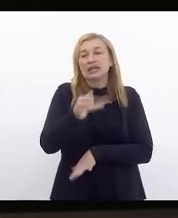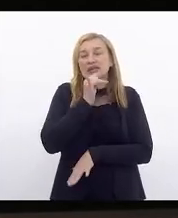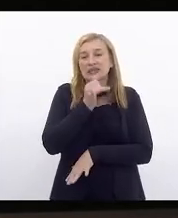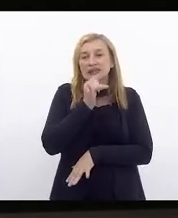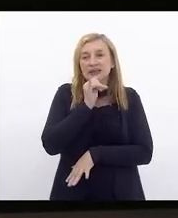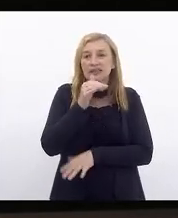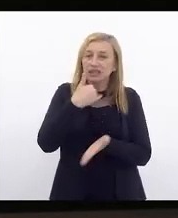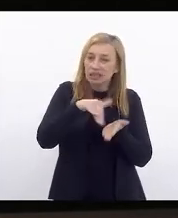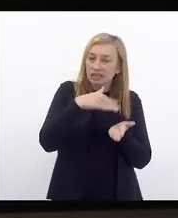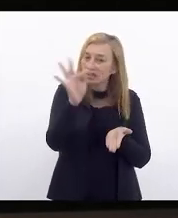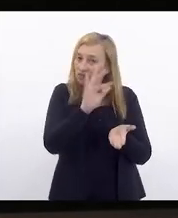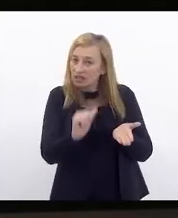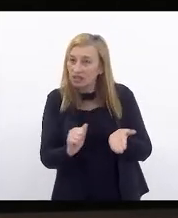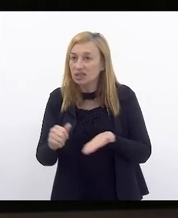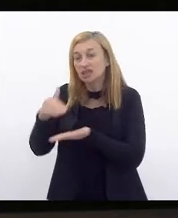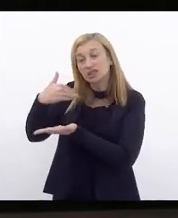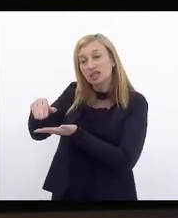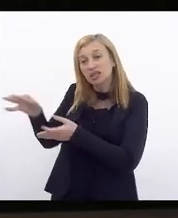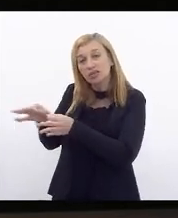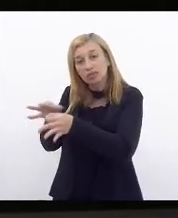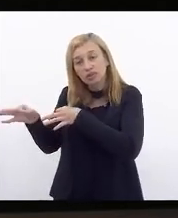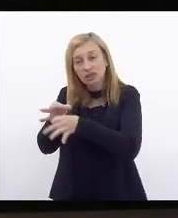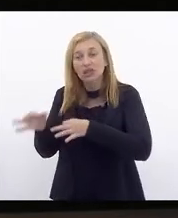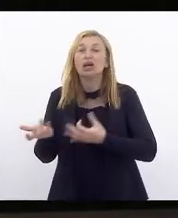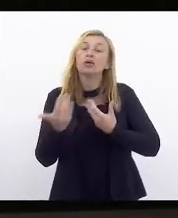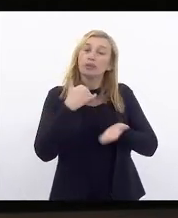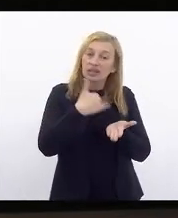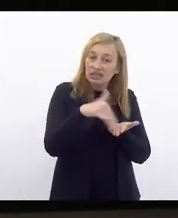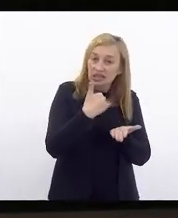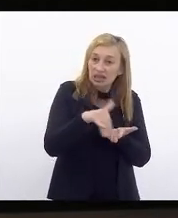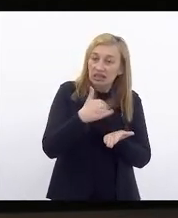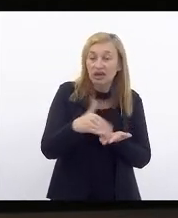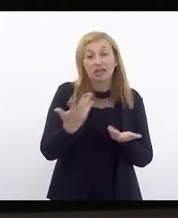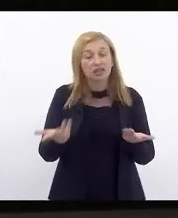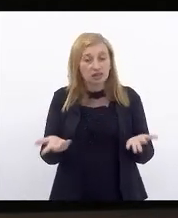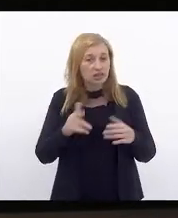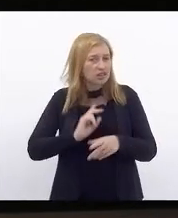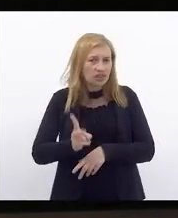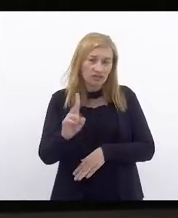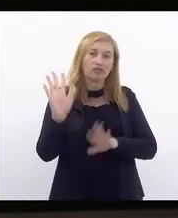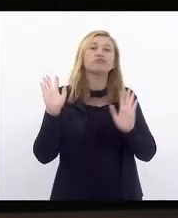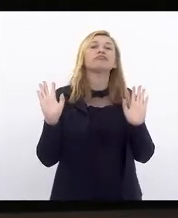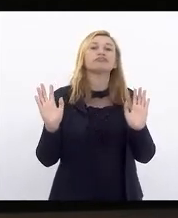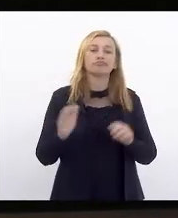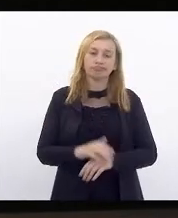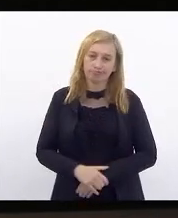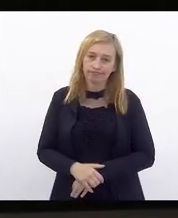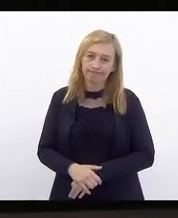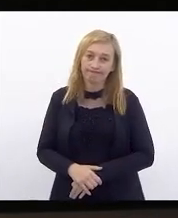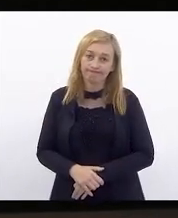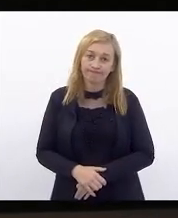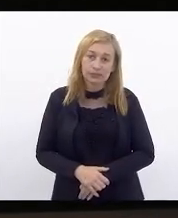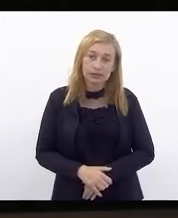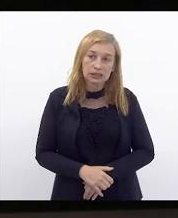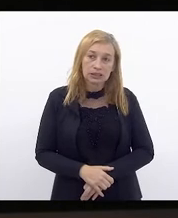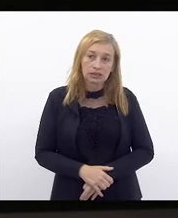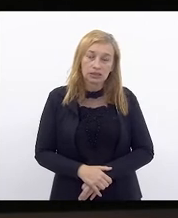pela Secretaria de Fazenda, pela Secretaria de Planejamento, pela Secretaria e por aí vai. Quer dizer,